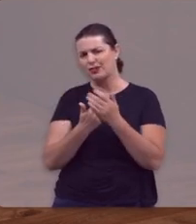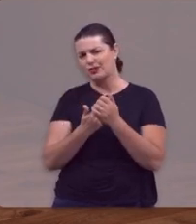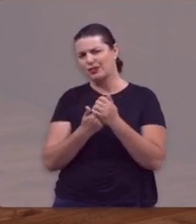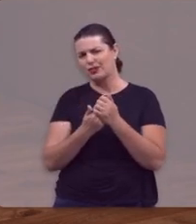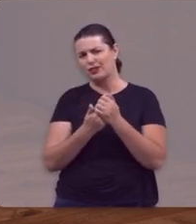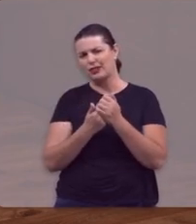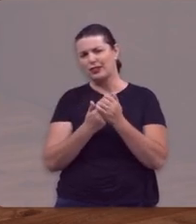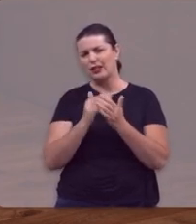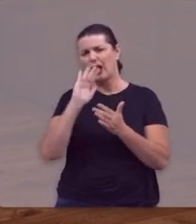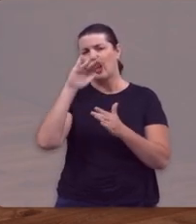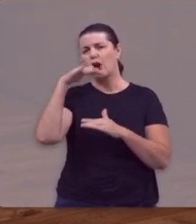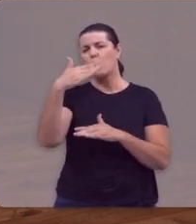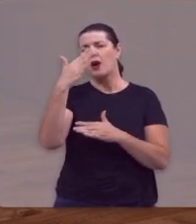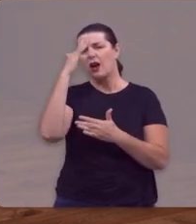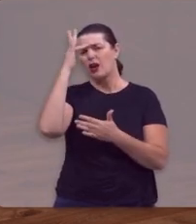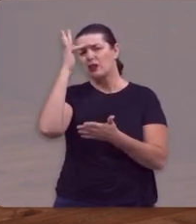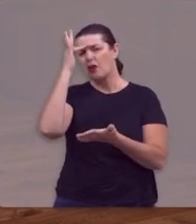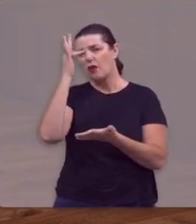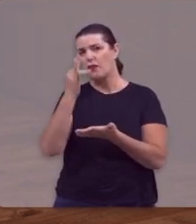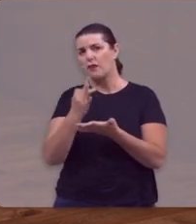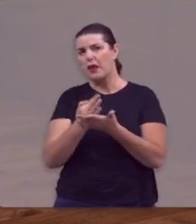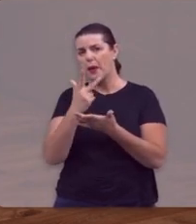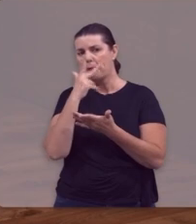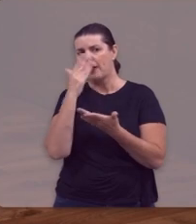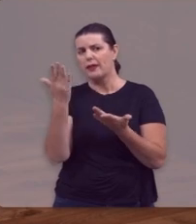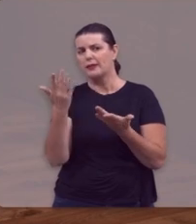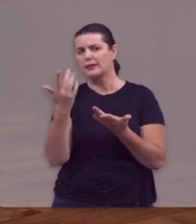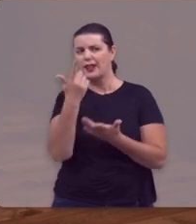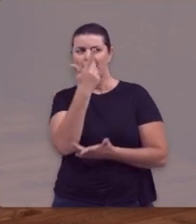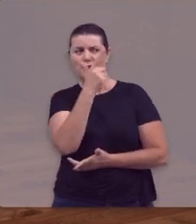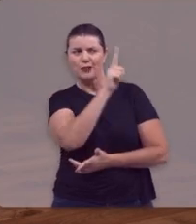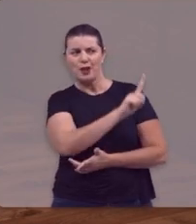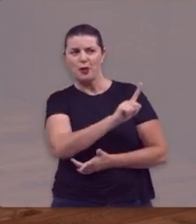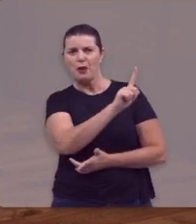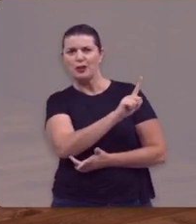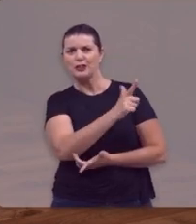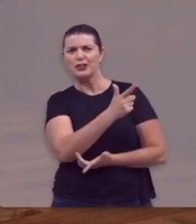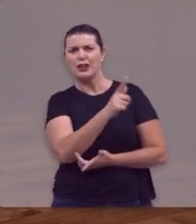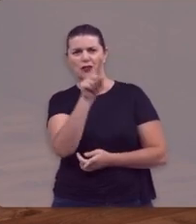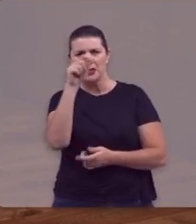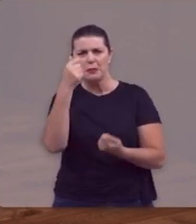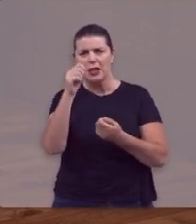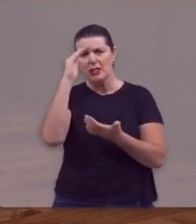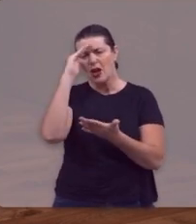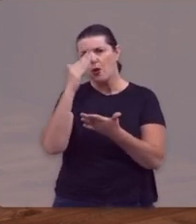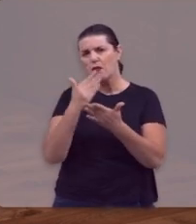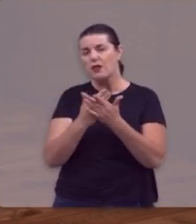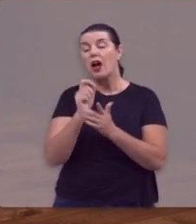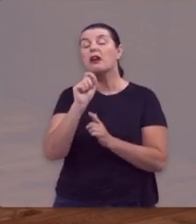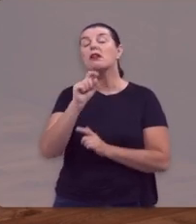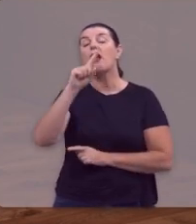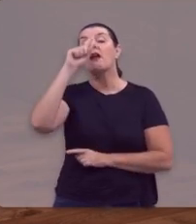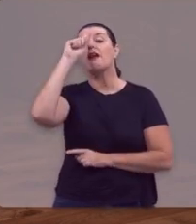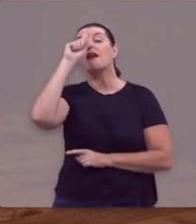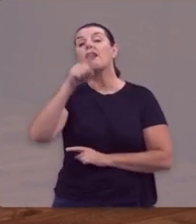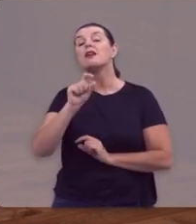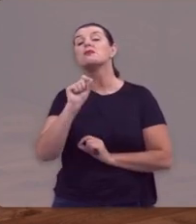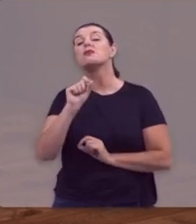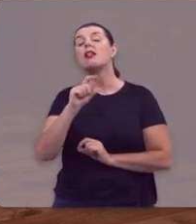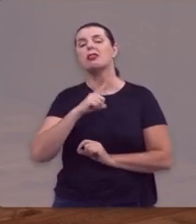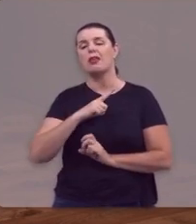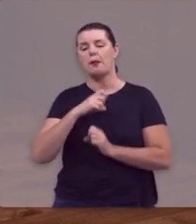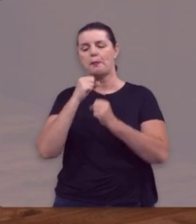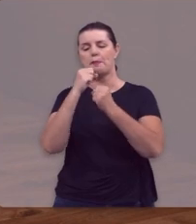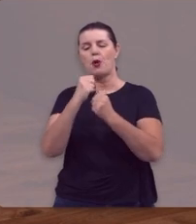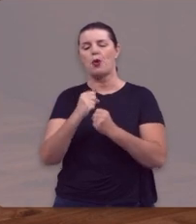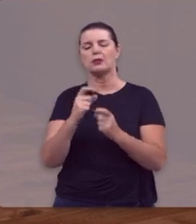Quando você crê, quando a fé parece desafiar a sua lógica, é hora de você confiar que quem